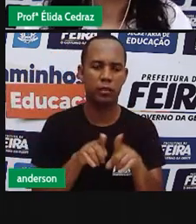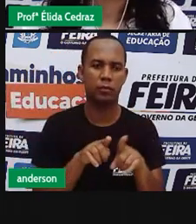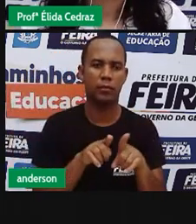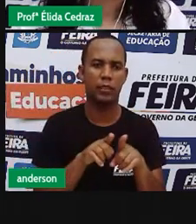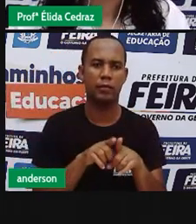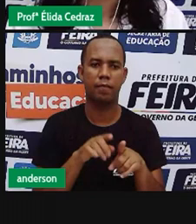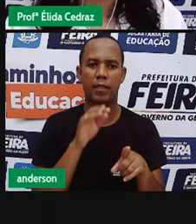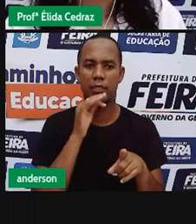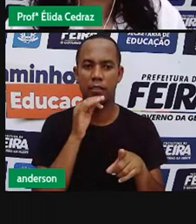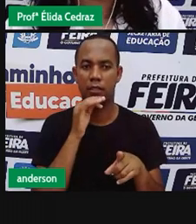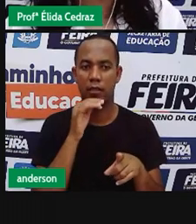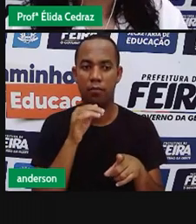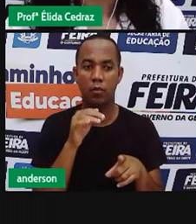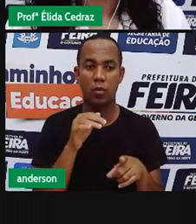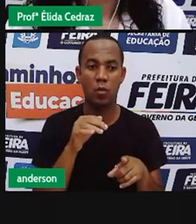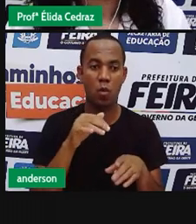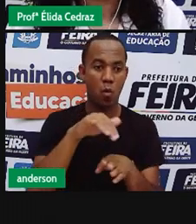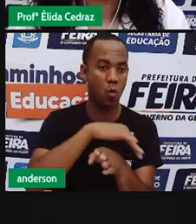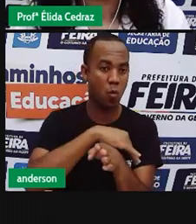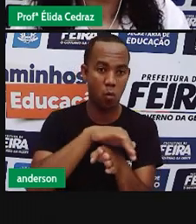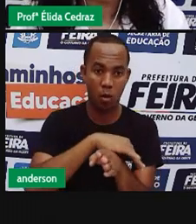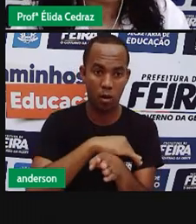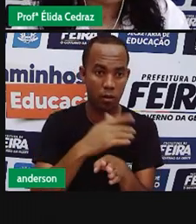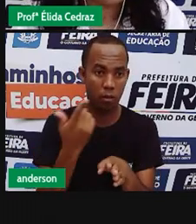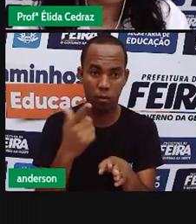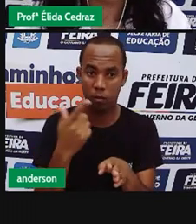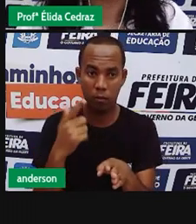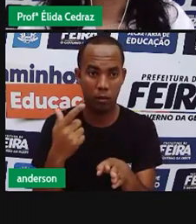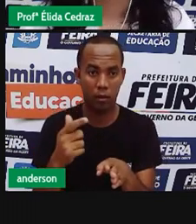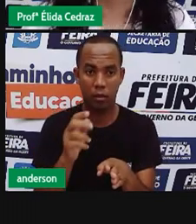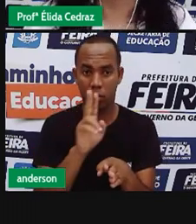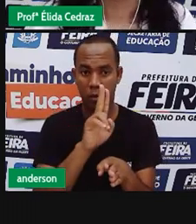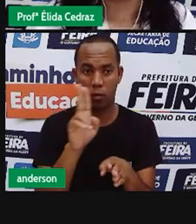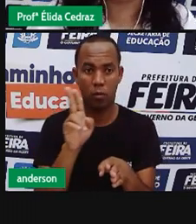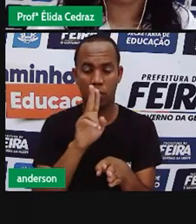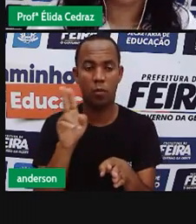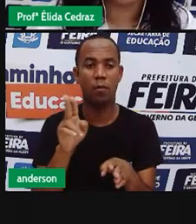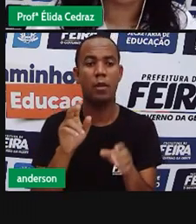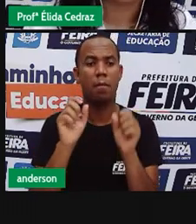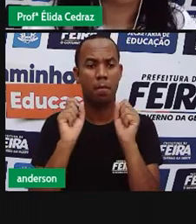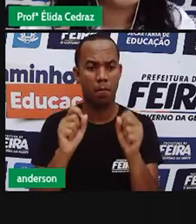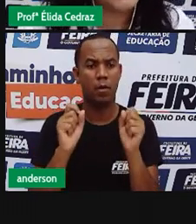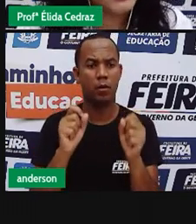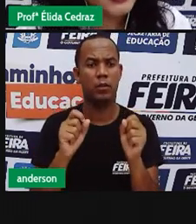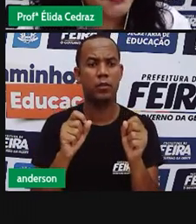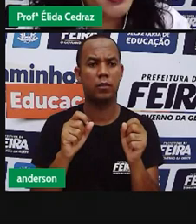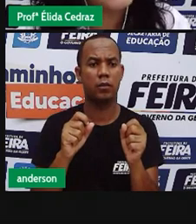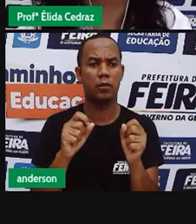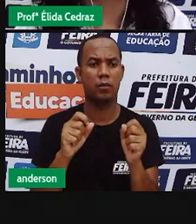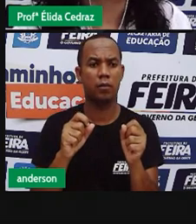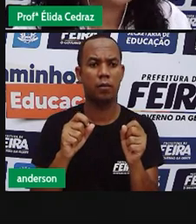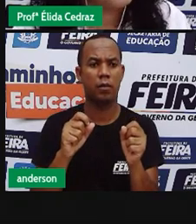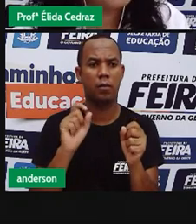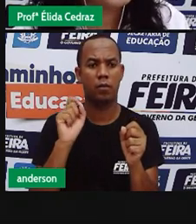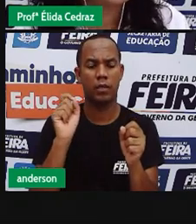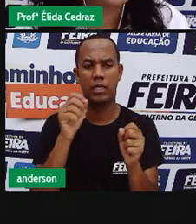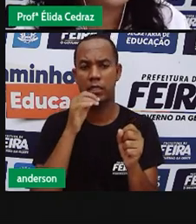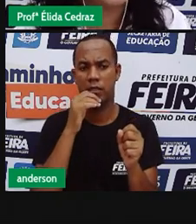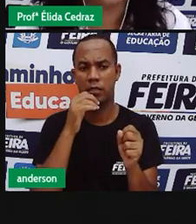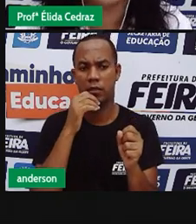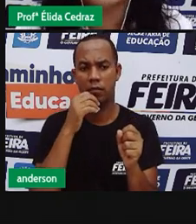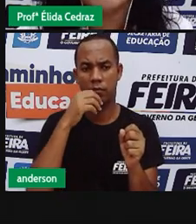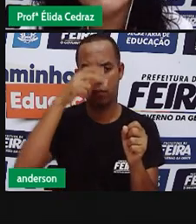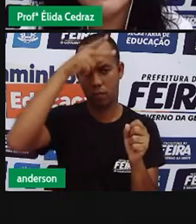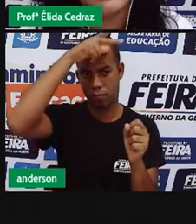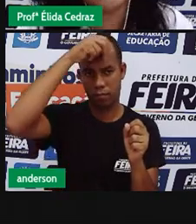se a sua rua não tiver a placa com o nome, a prefeitura coloca. Mas tem que saber que realmente na